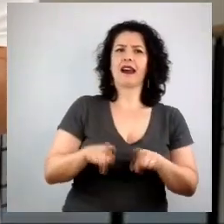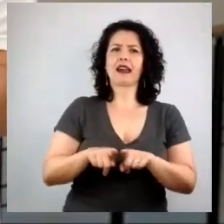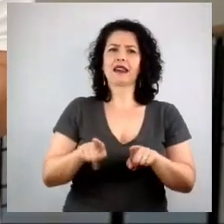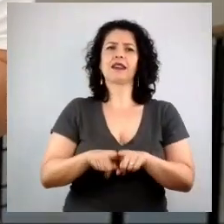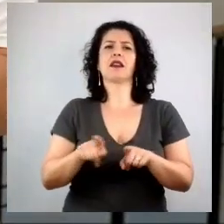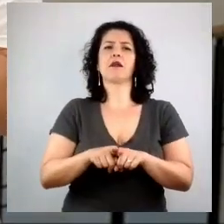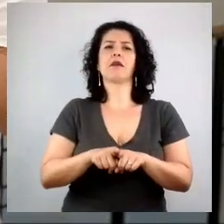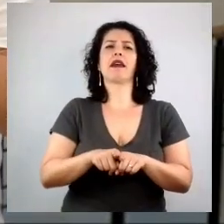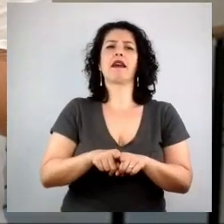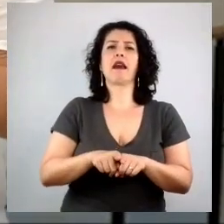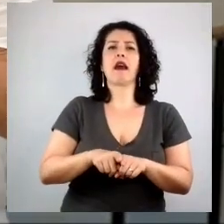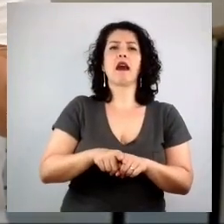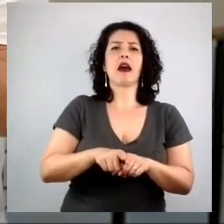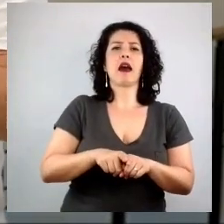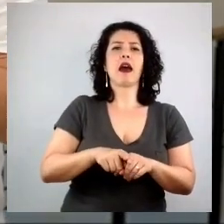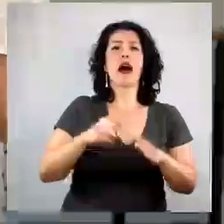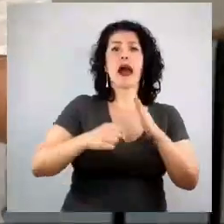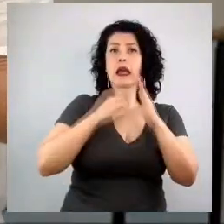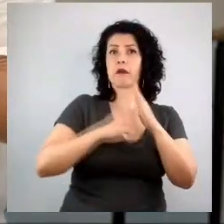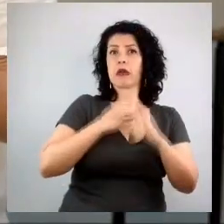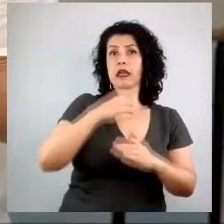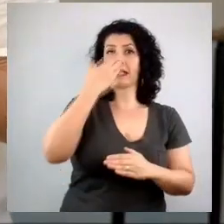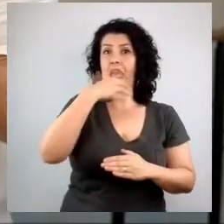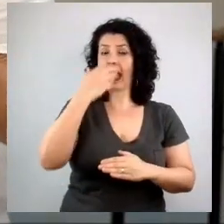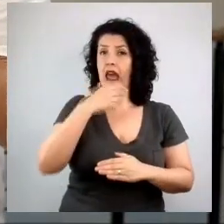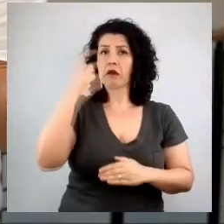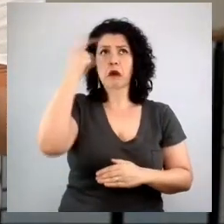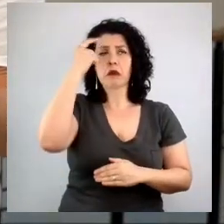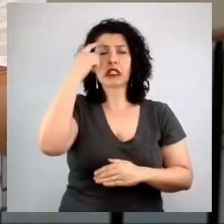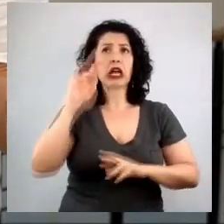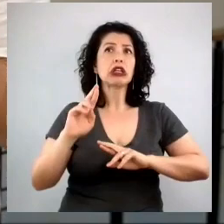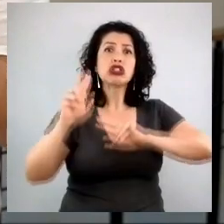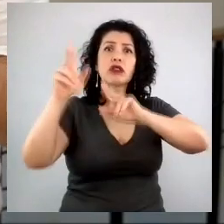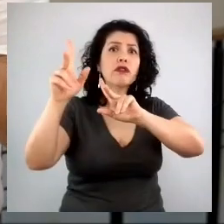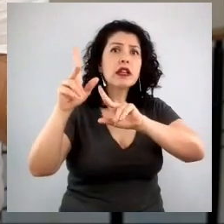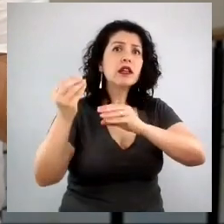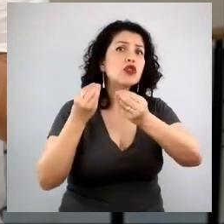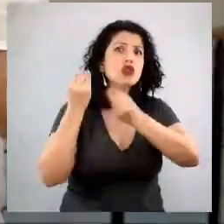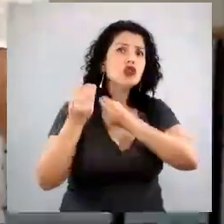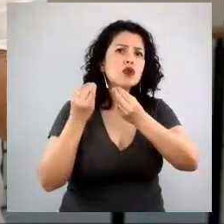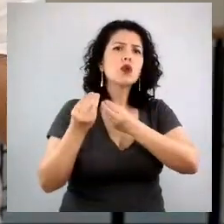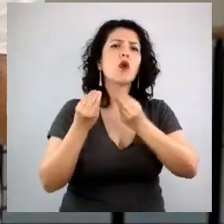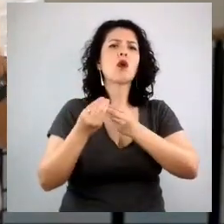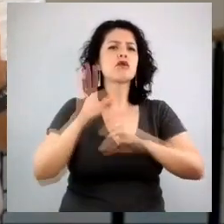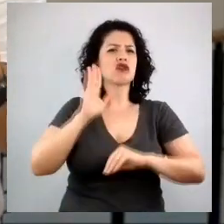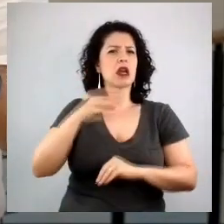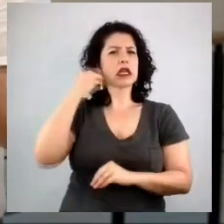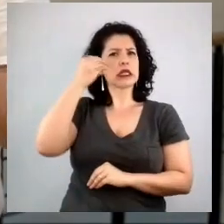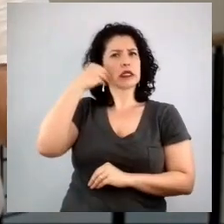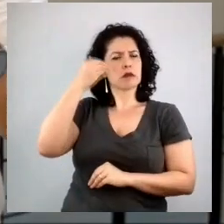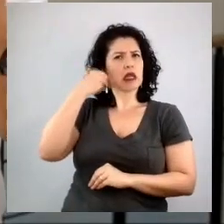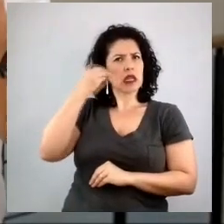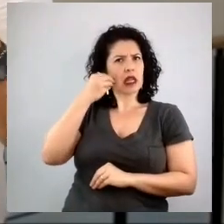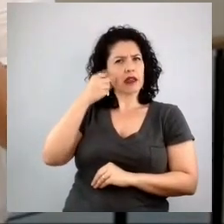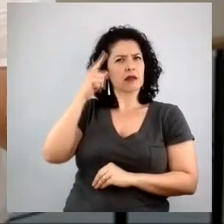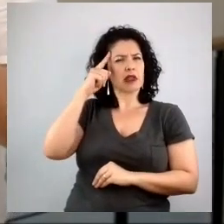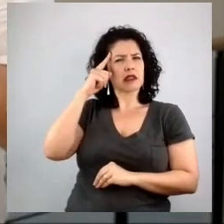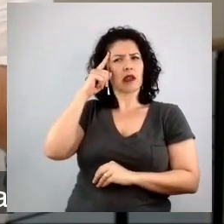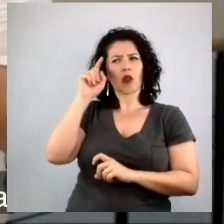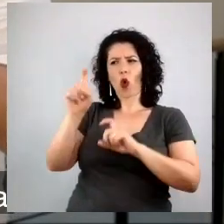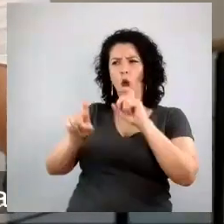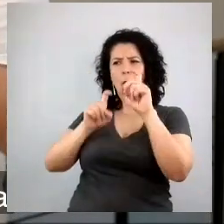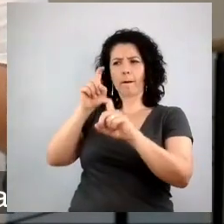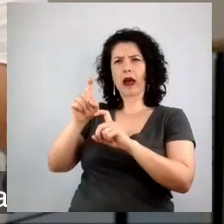já tinha produtos que exalavam uma experiência de computador diferente, e por aí vai.